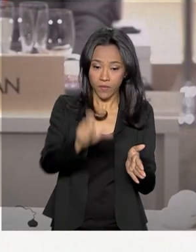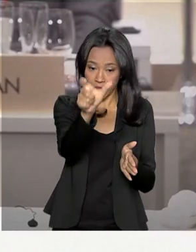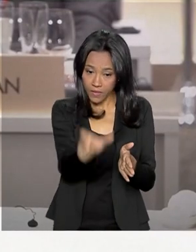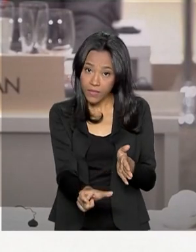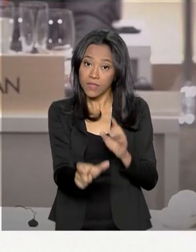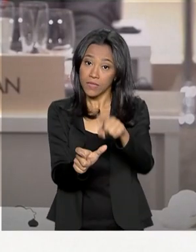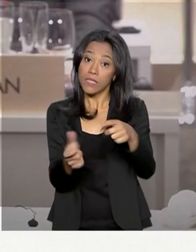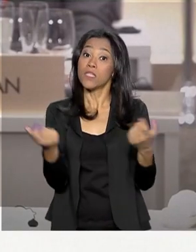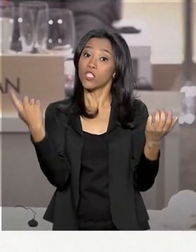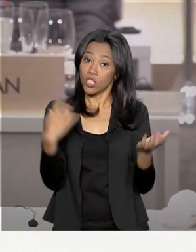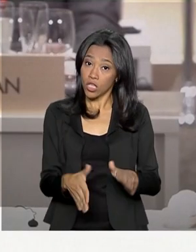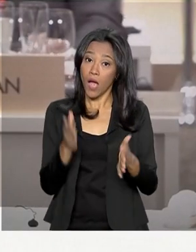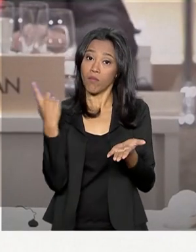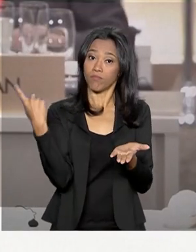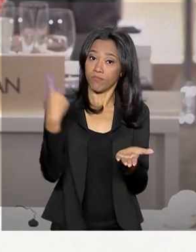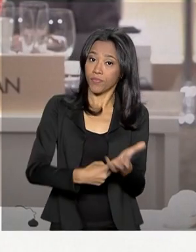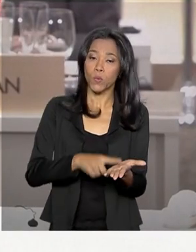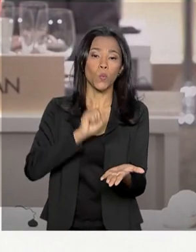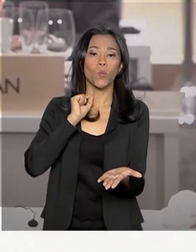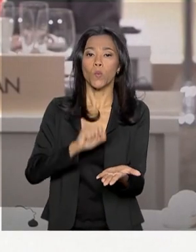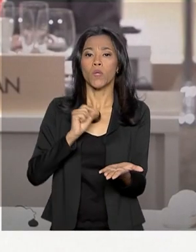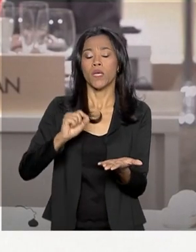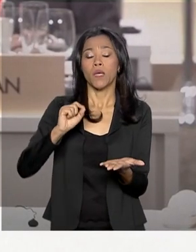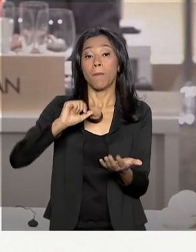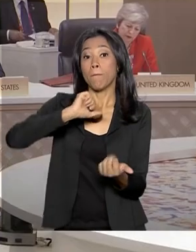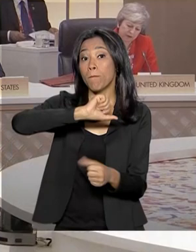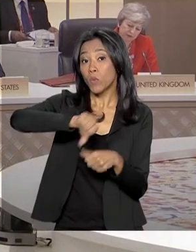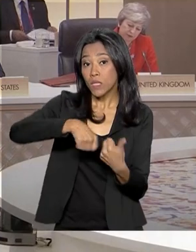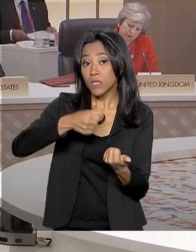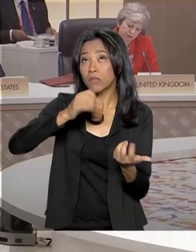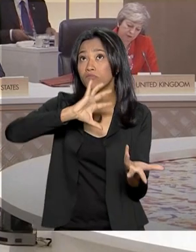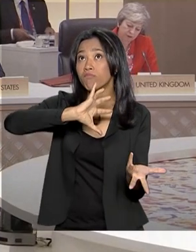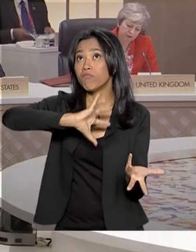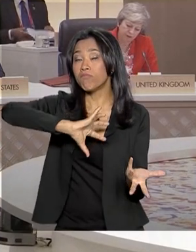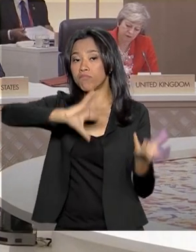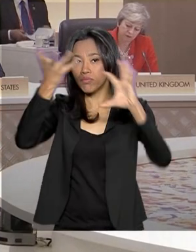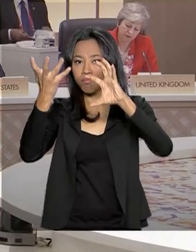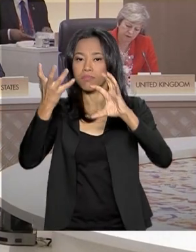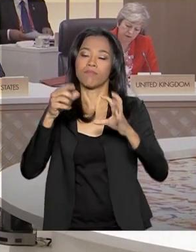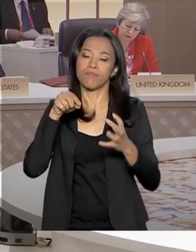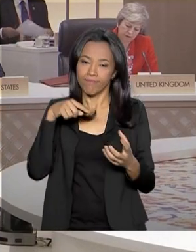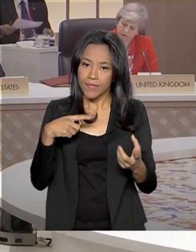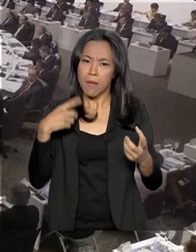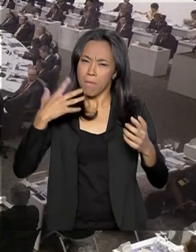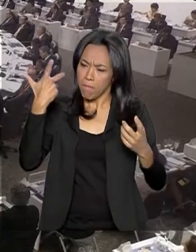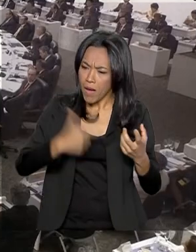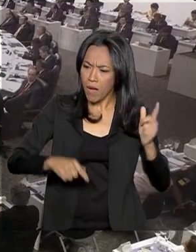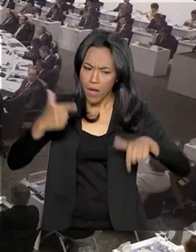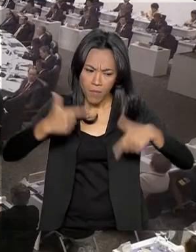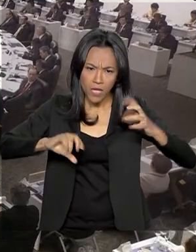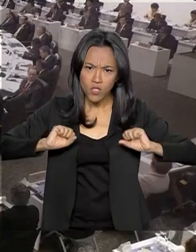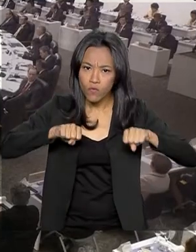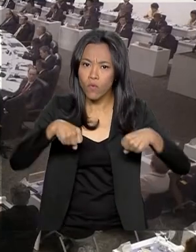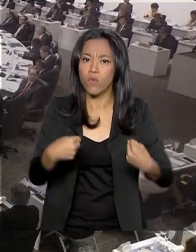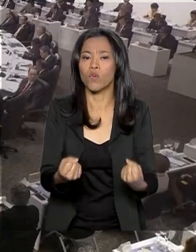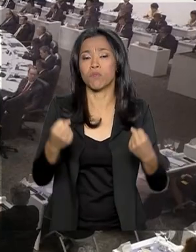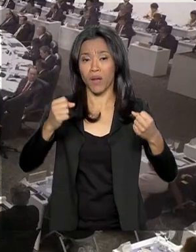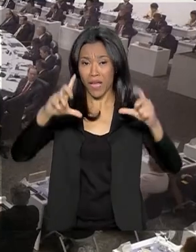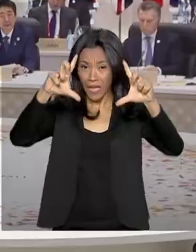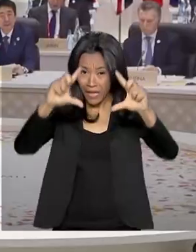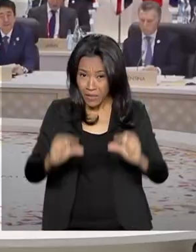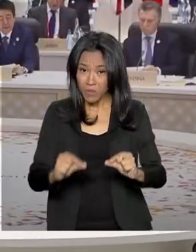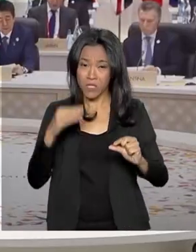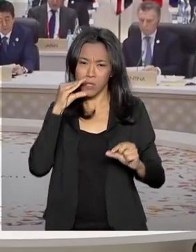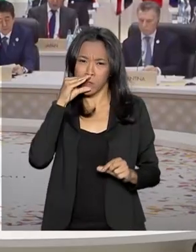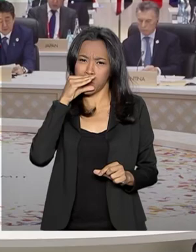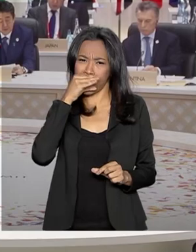fechado o Pacto pelo Combate às Mudanças Climáticas, sugerindo maiores esforços para reduzir o efeito estufa.